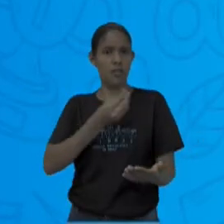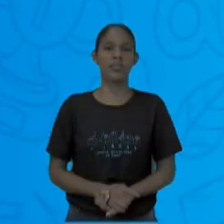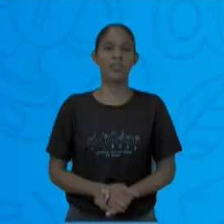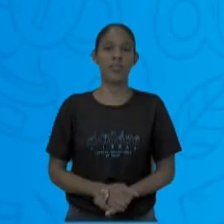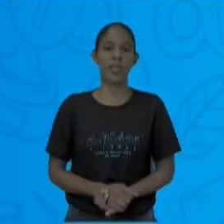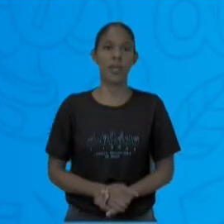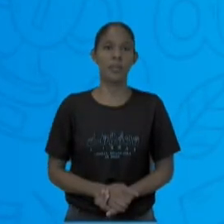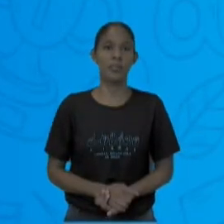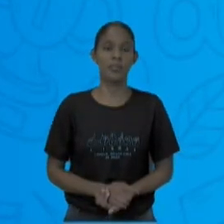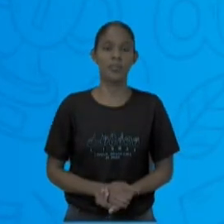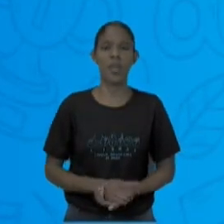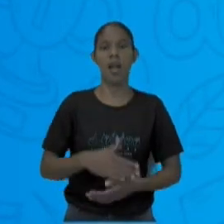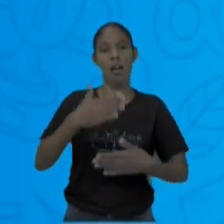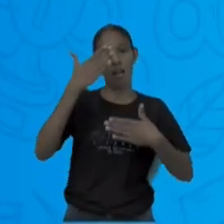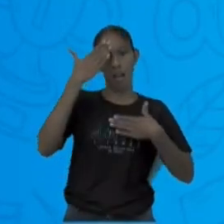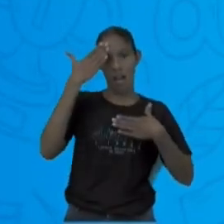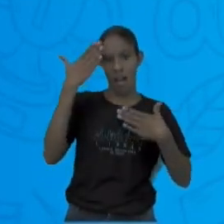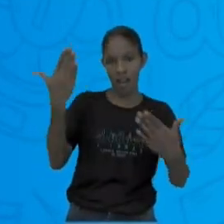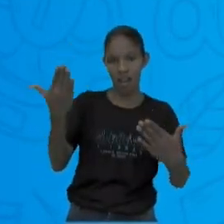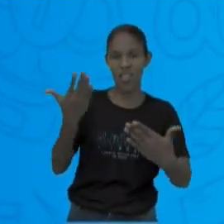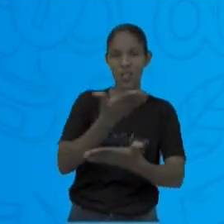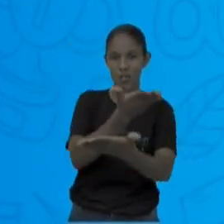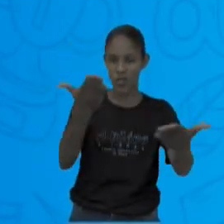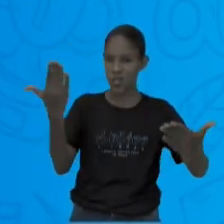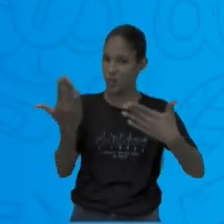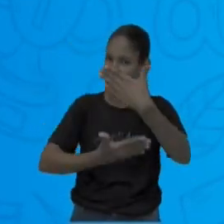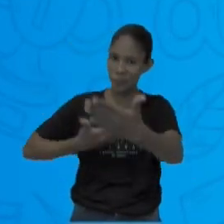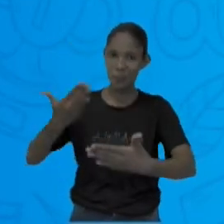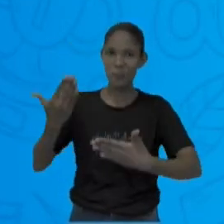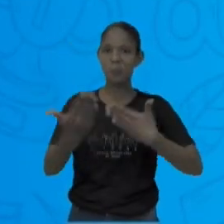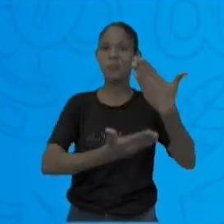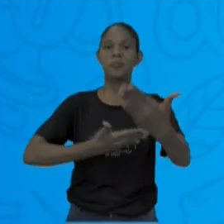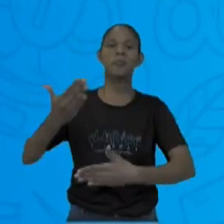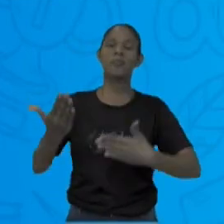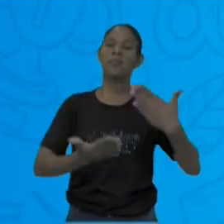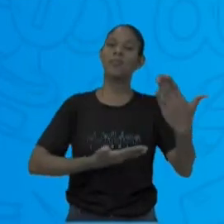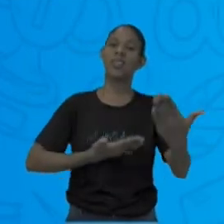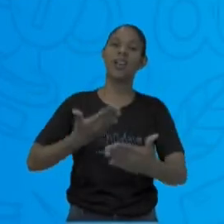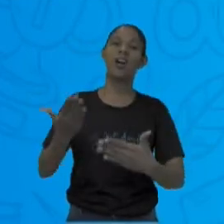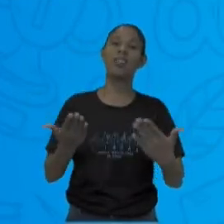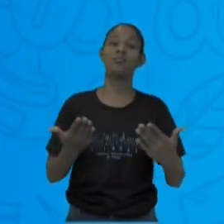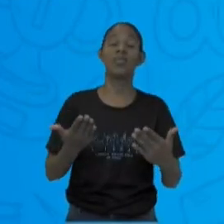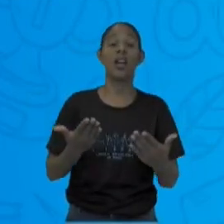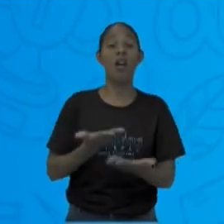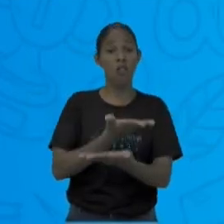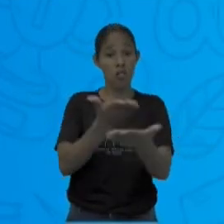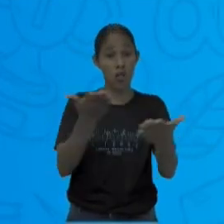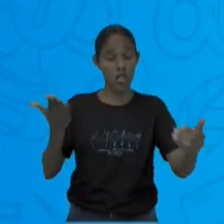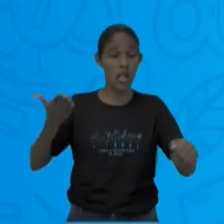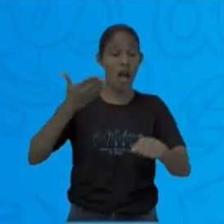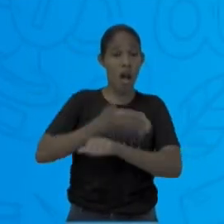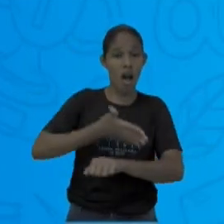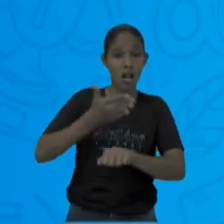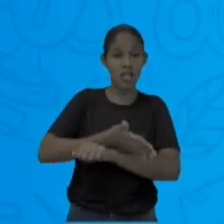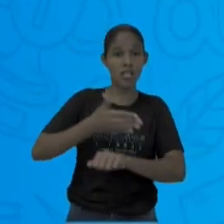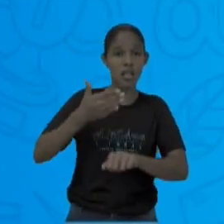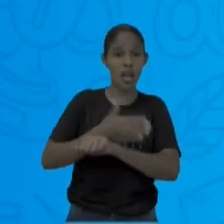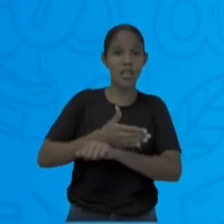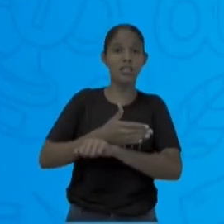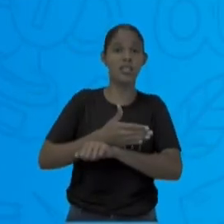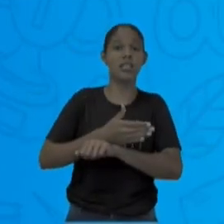caderno. Eu quero agradecer a participação de todos. E para acessar a nossa plataforma,